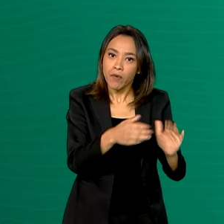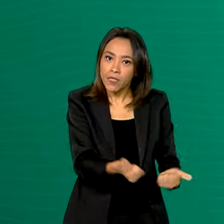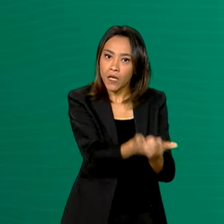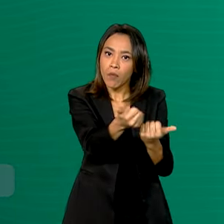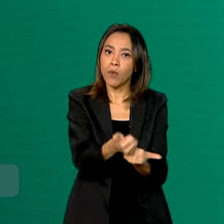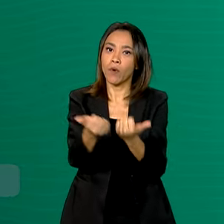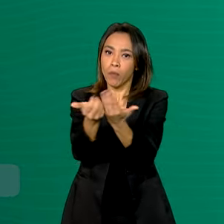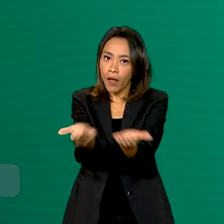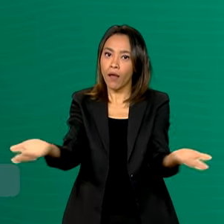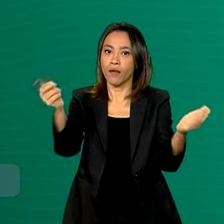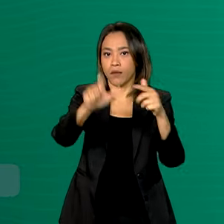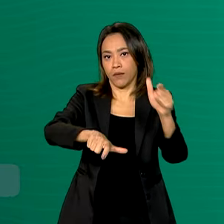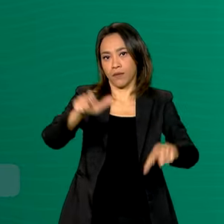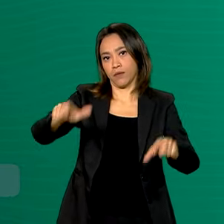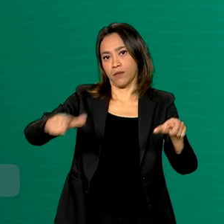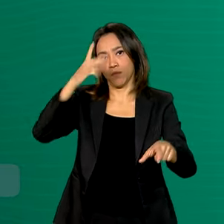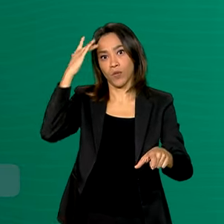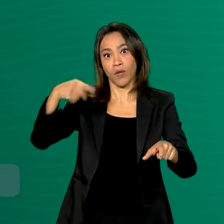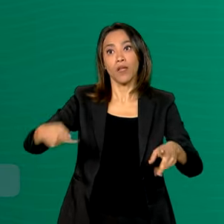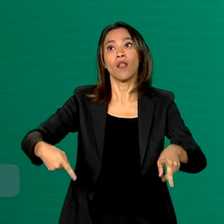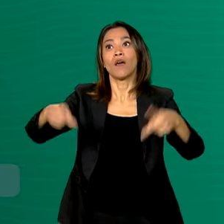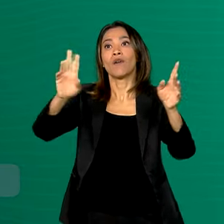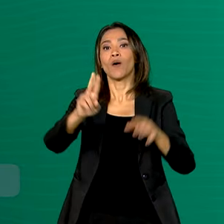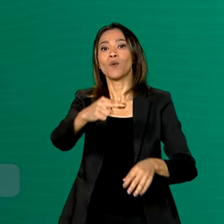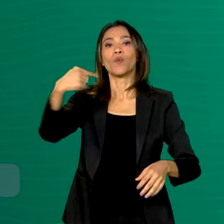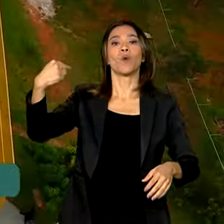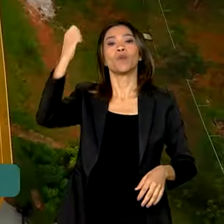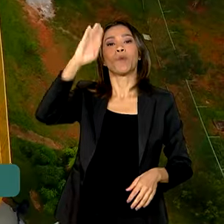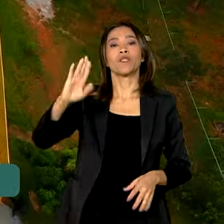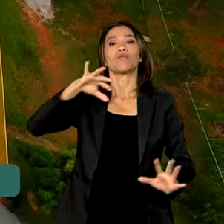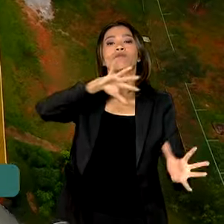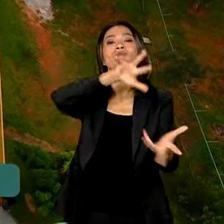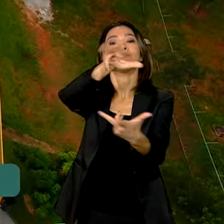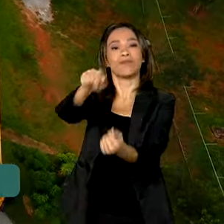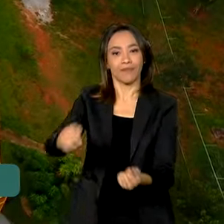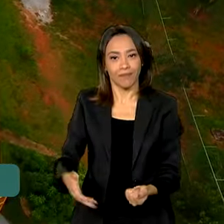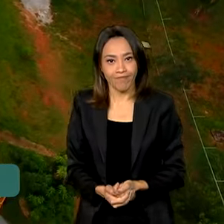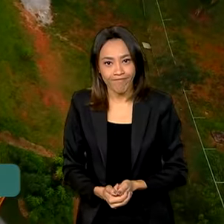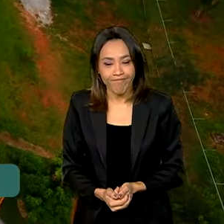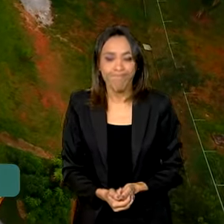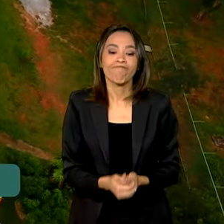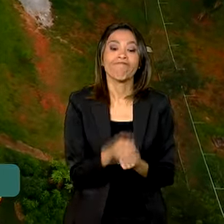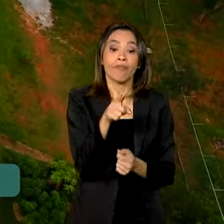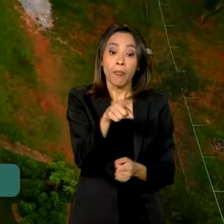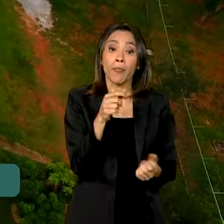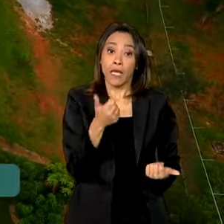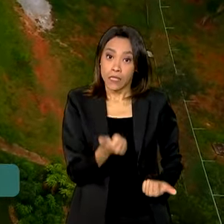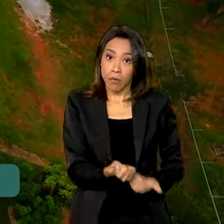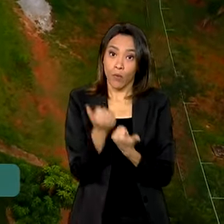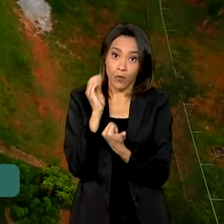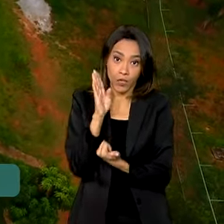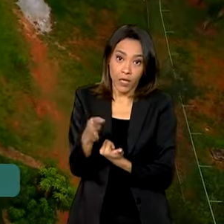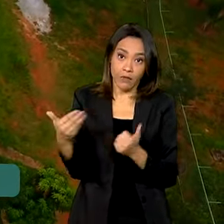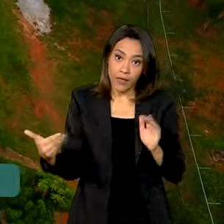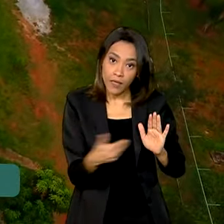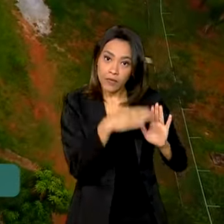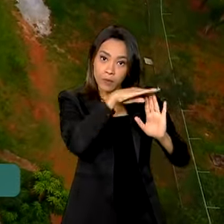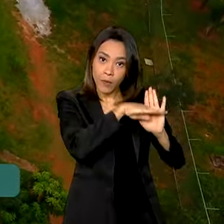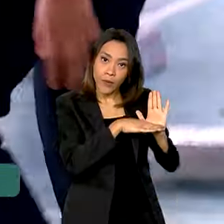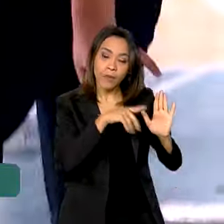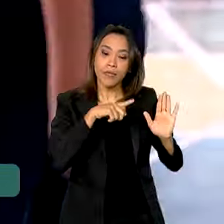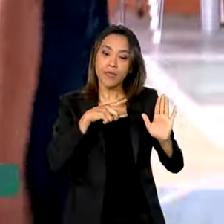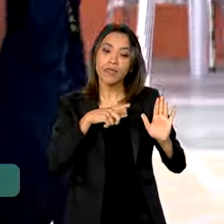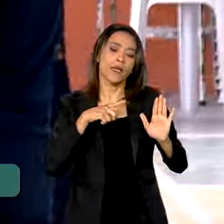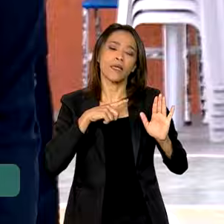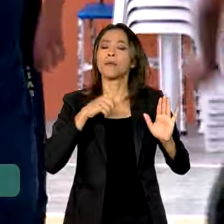Além do apoio direto aos atletas, o programa inclui suporte a